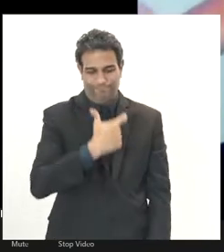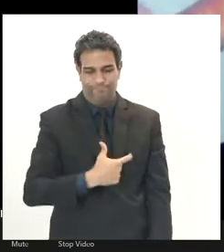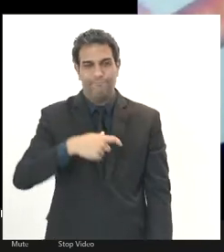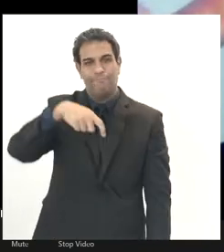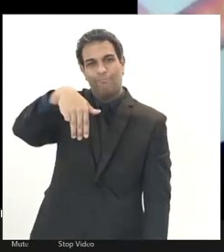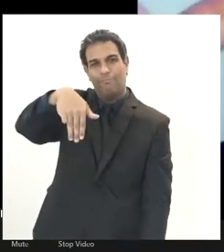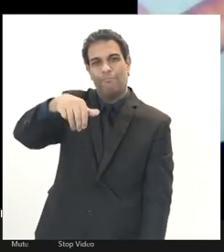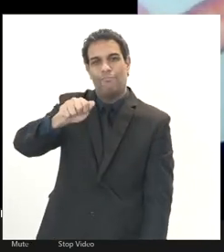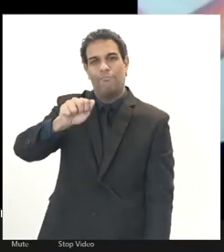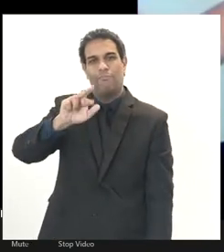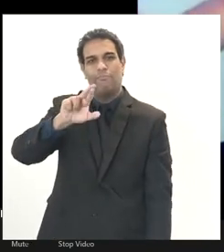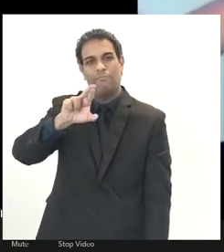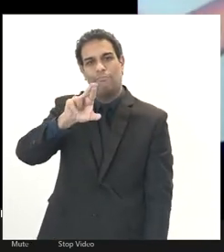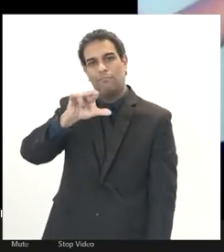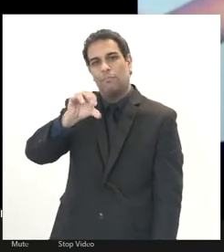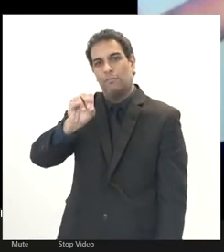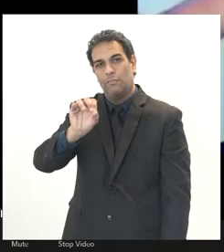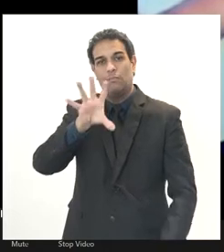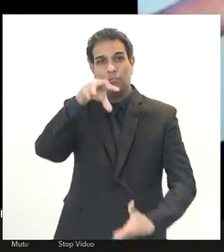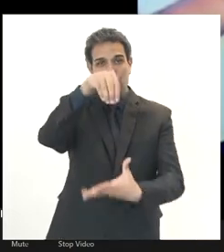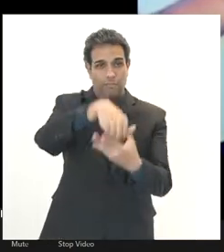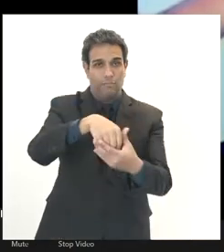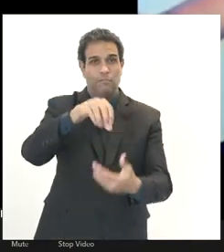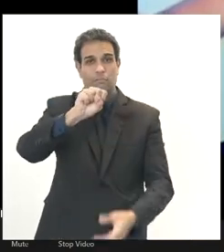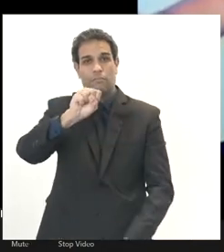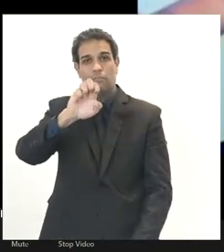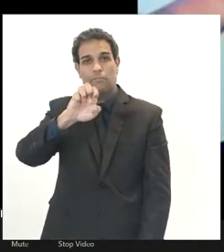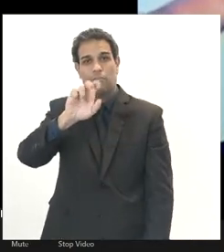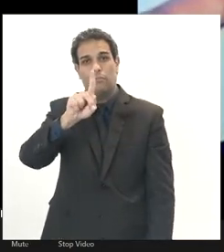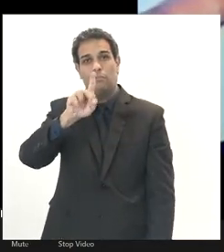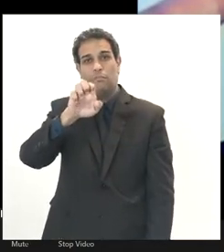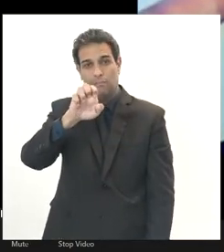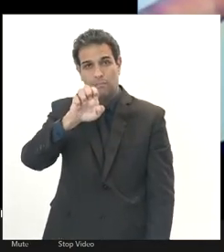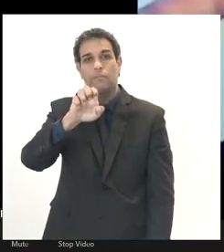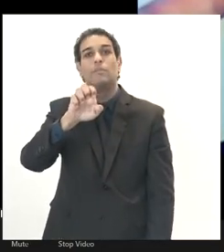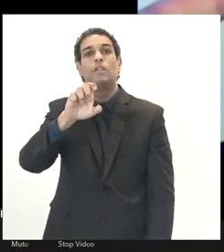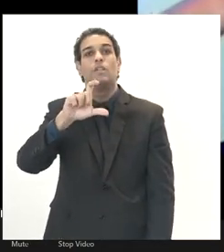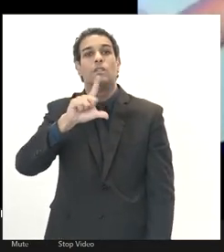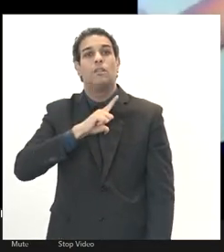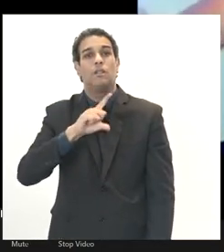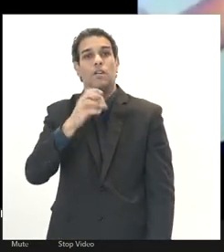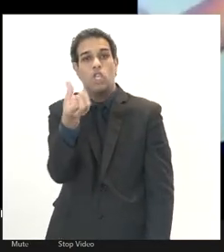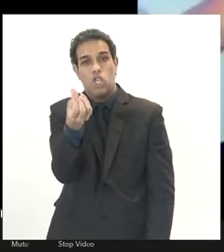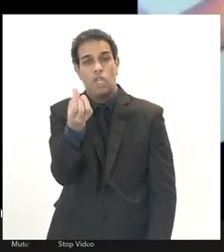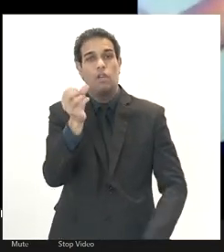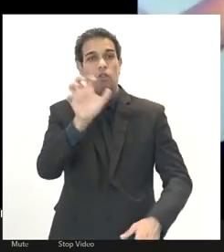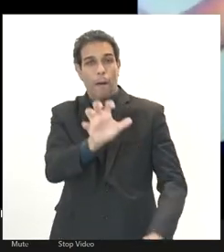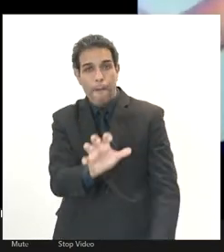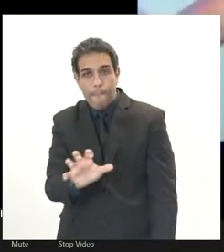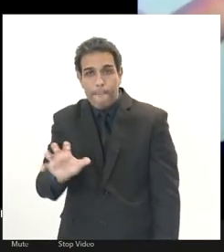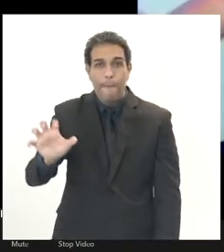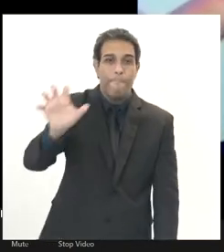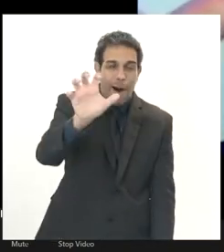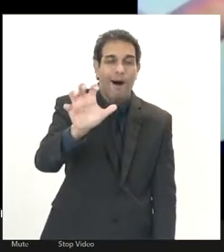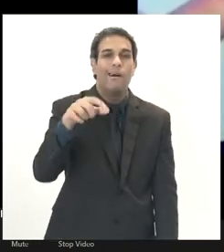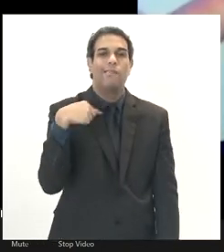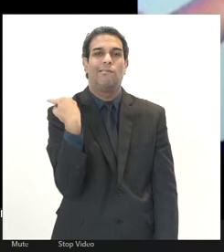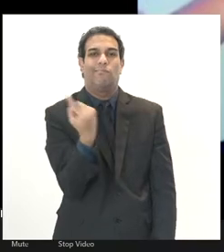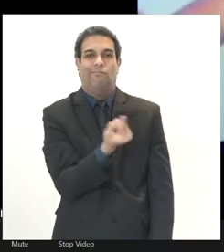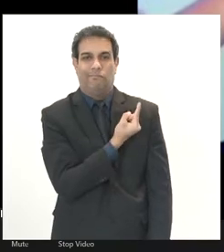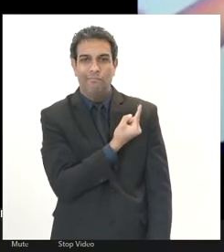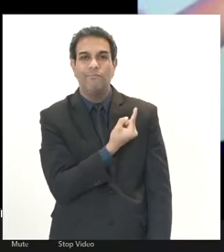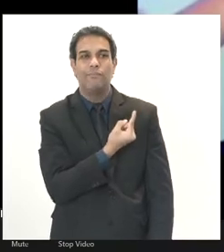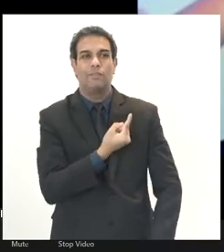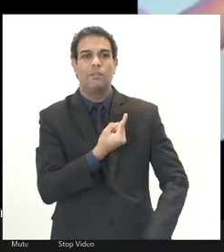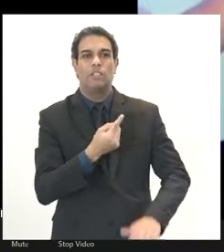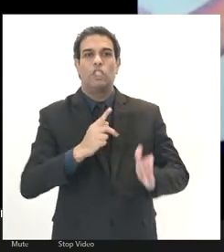pelo CEP Regional 6, que é a branca de Jacarepa, Guaabá e Recreio. Nosso sindicato profissional